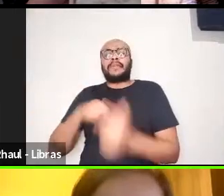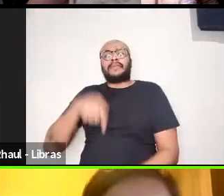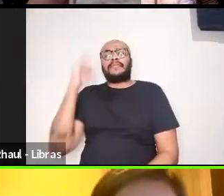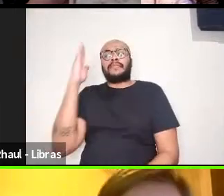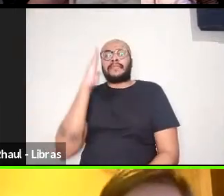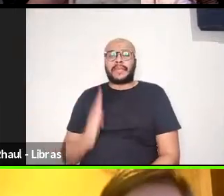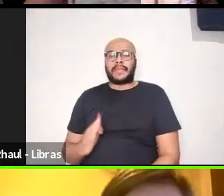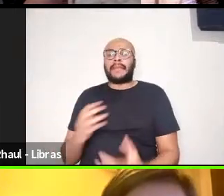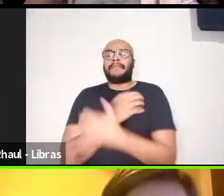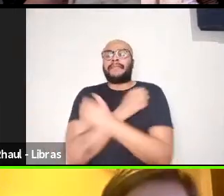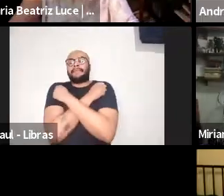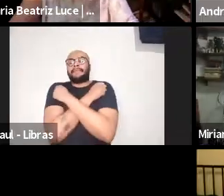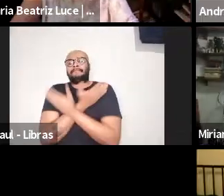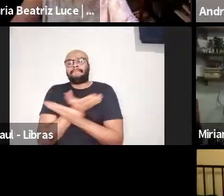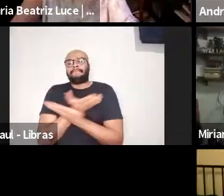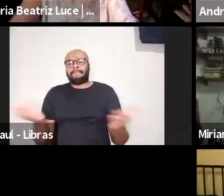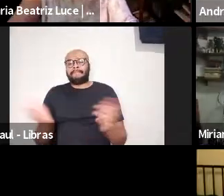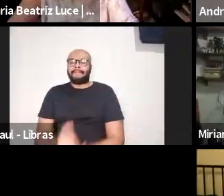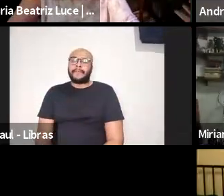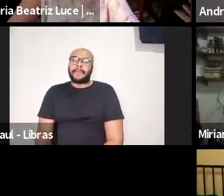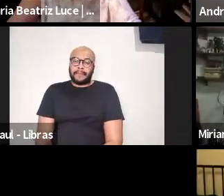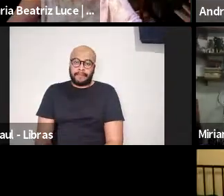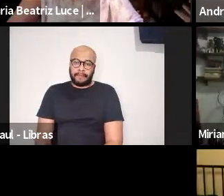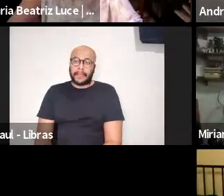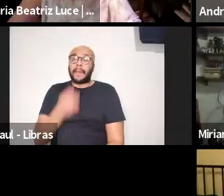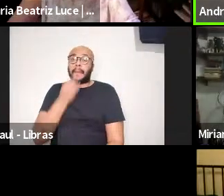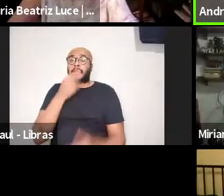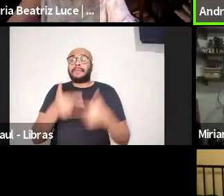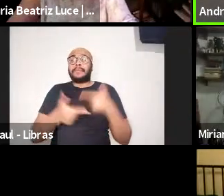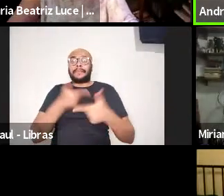abraço a todos. Bom trabalho.